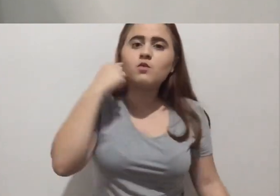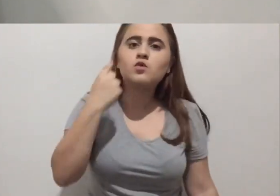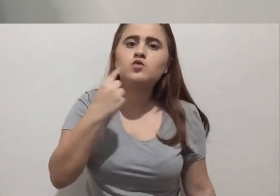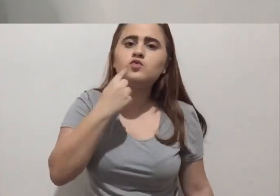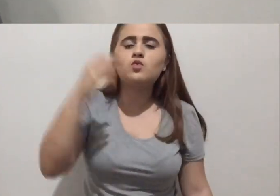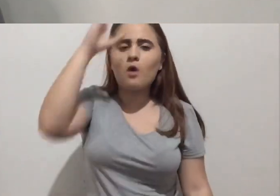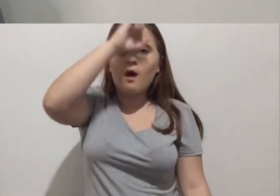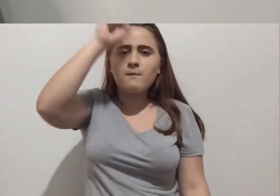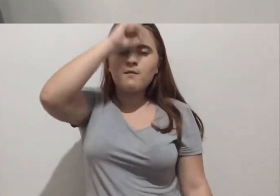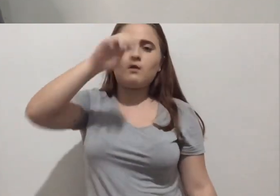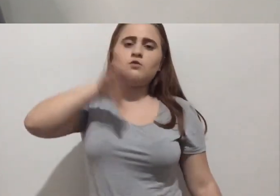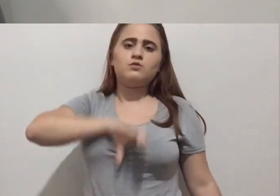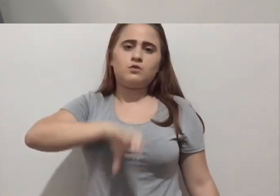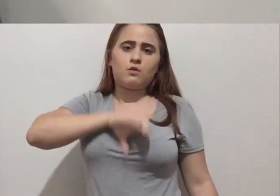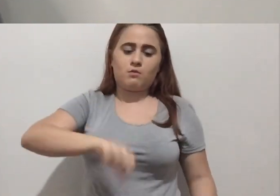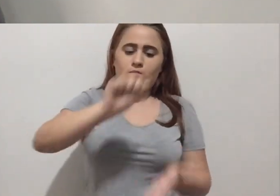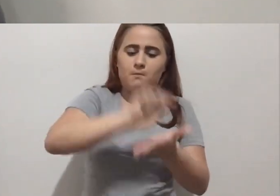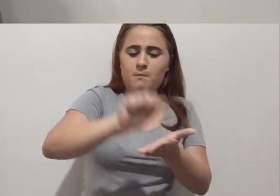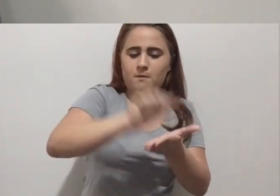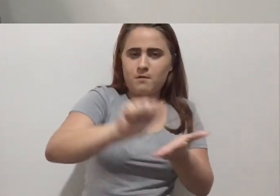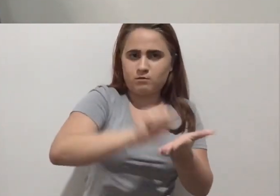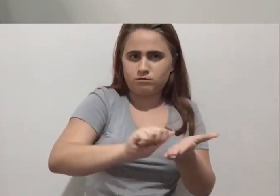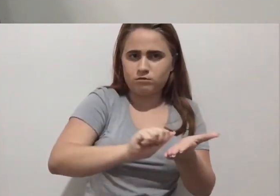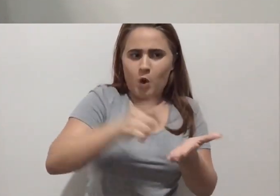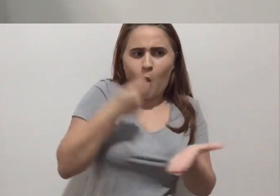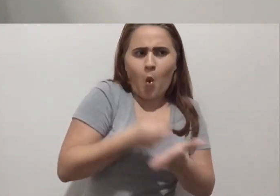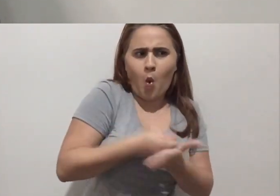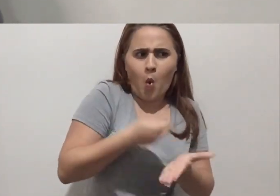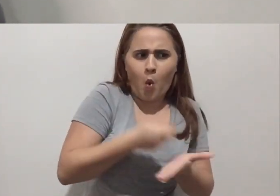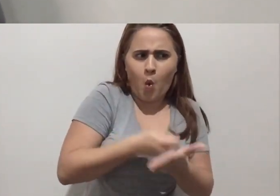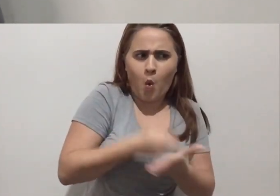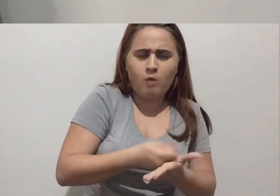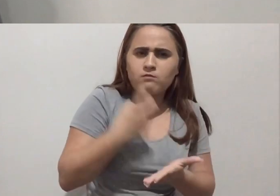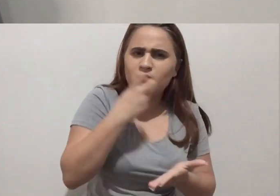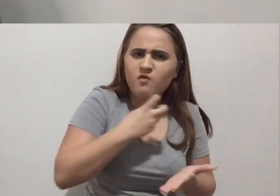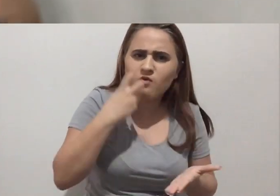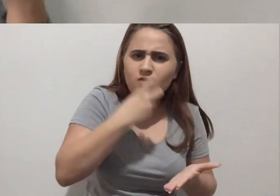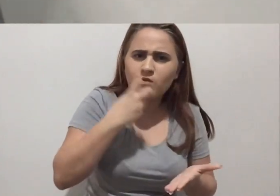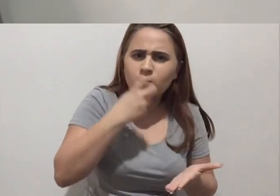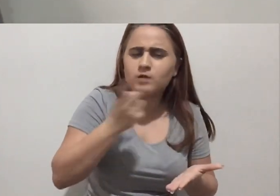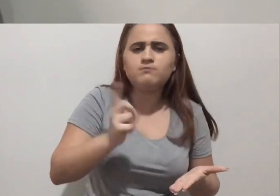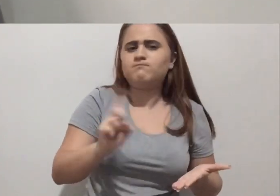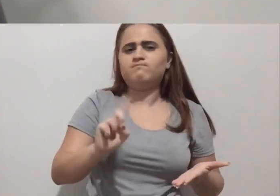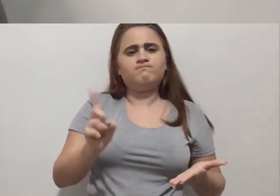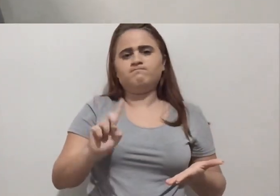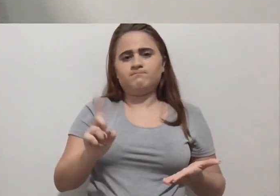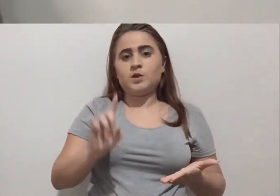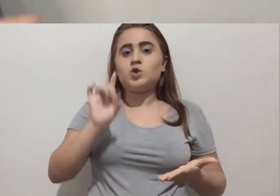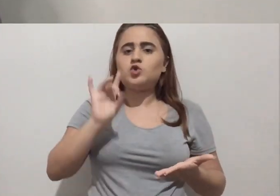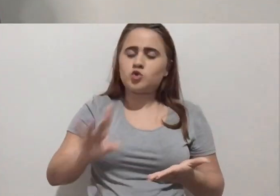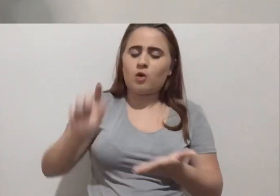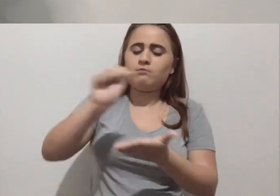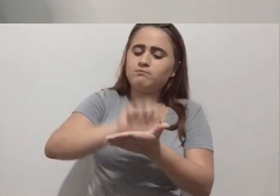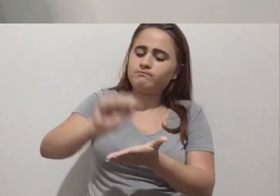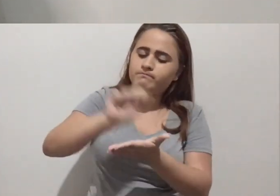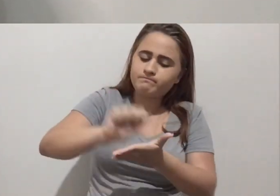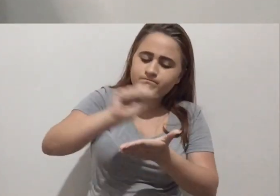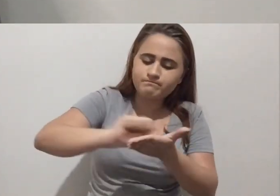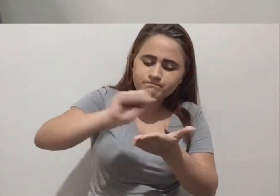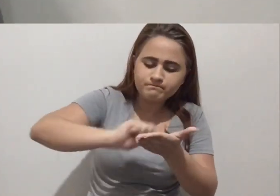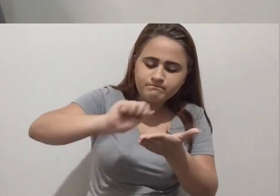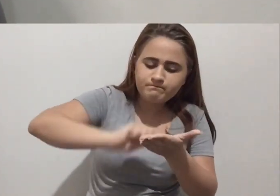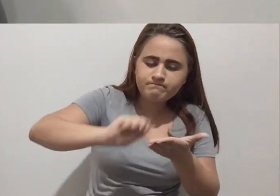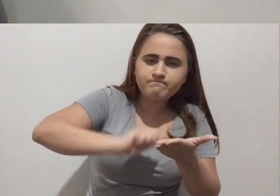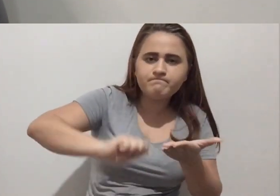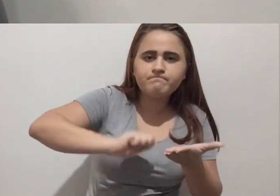aprender a língua portuguesa. Mas não é obrigatório a falar, a oralizar. Ele vai